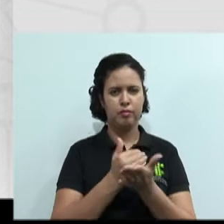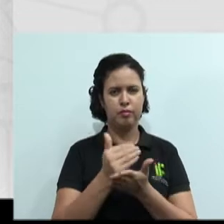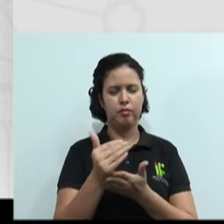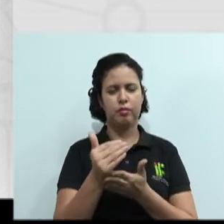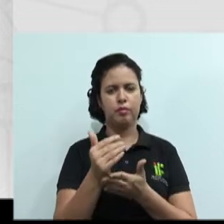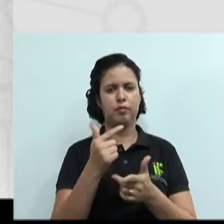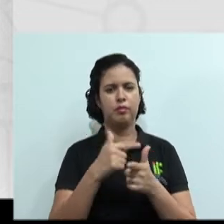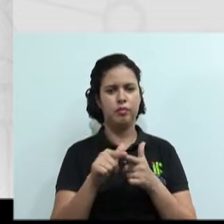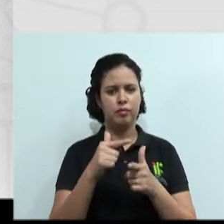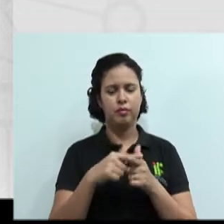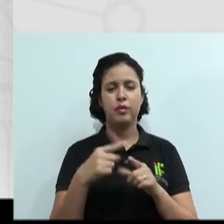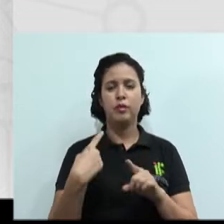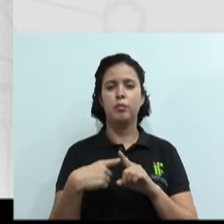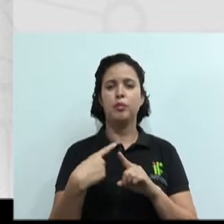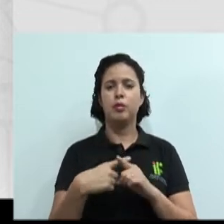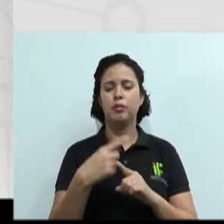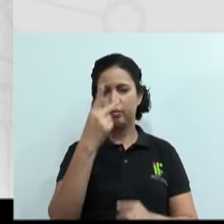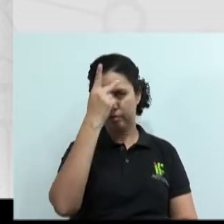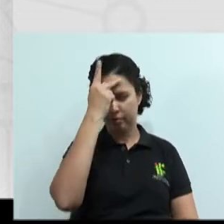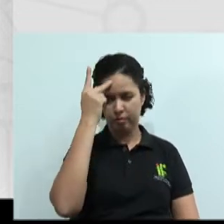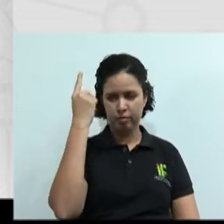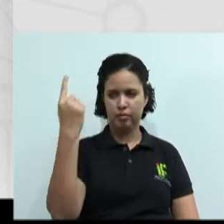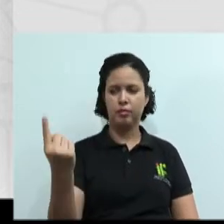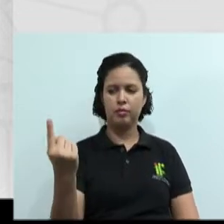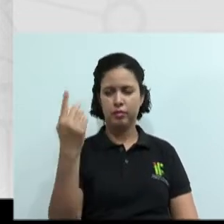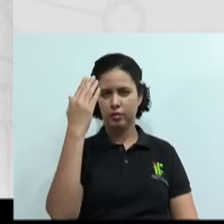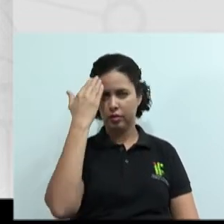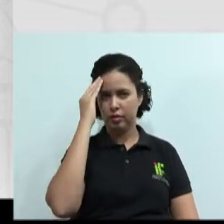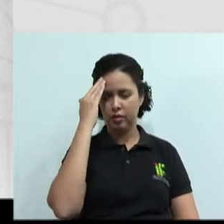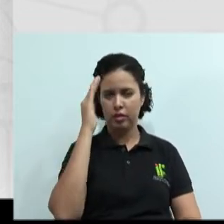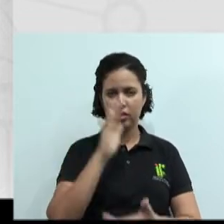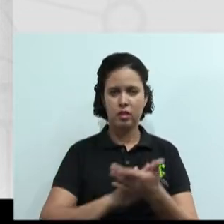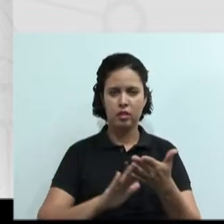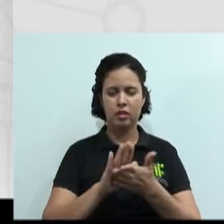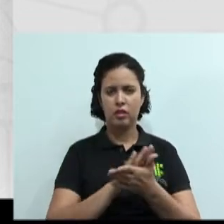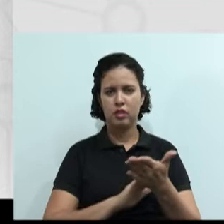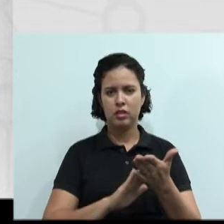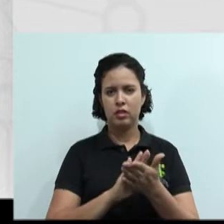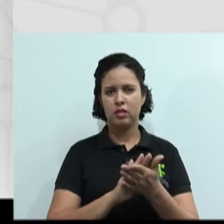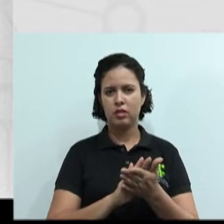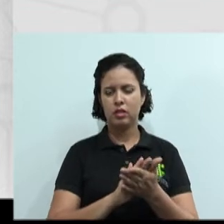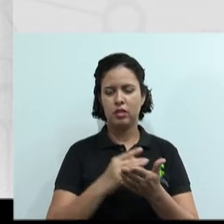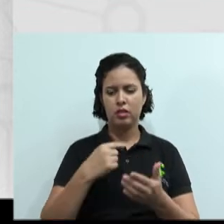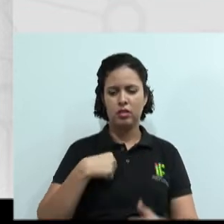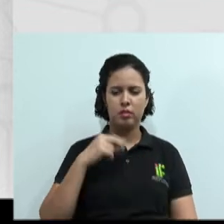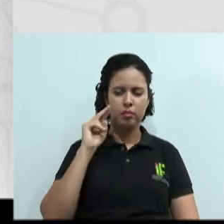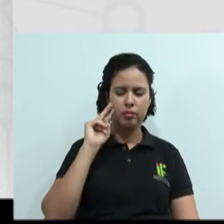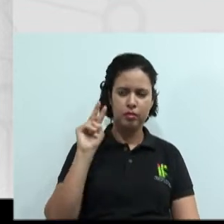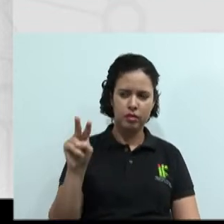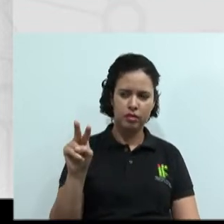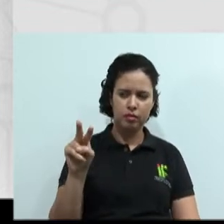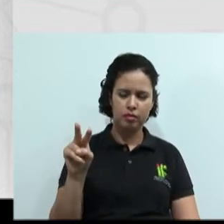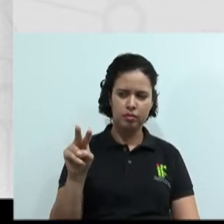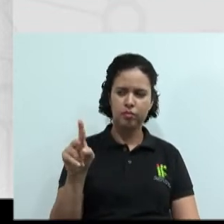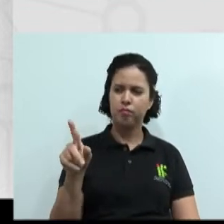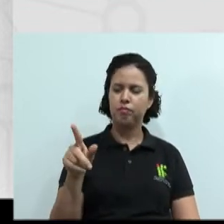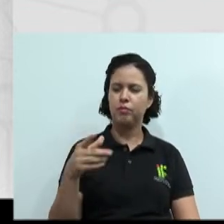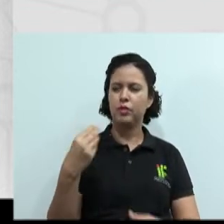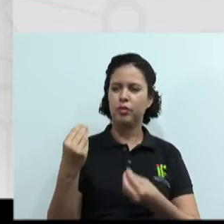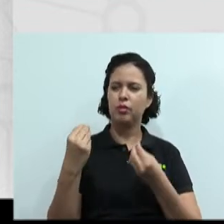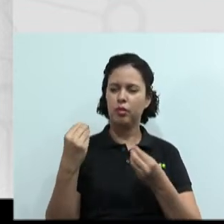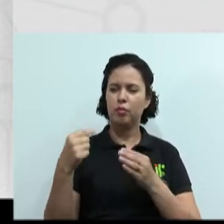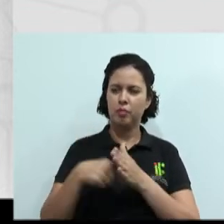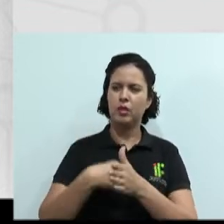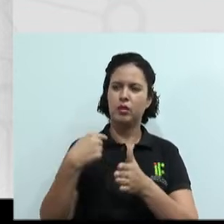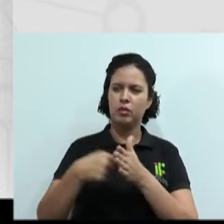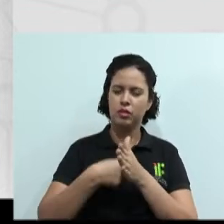Porque o cliente não entende o que você está passando e você acha que o cliente está tirando onda com a sua cara, porque até agora ele está te